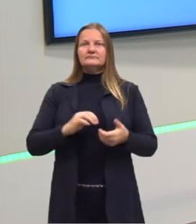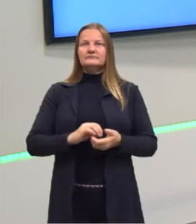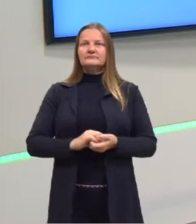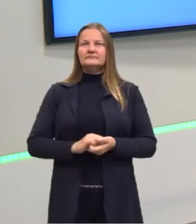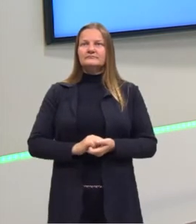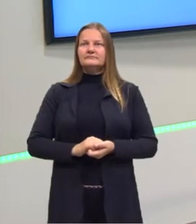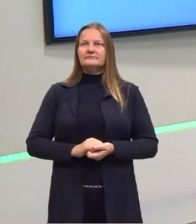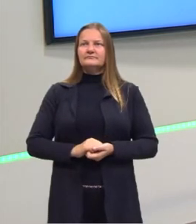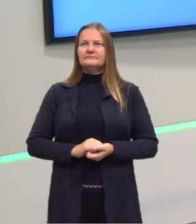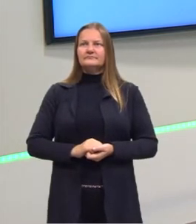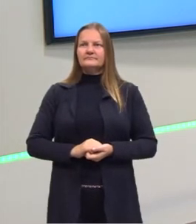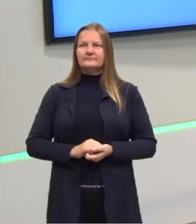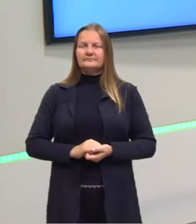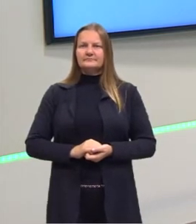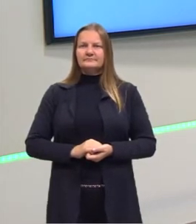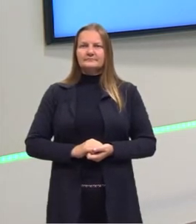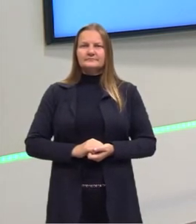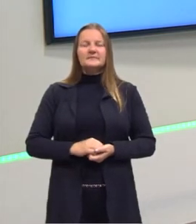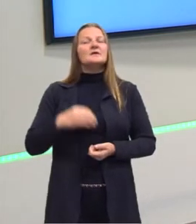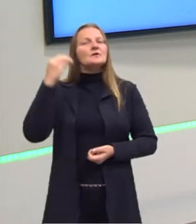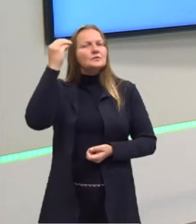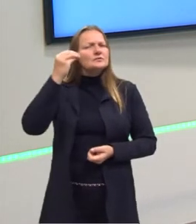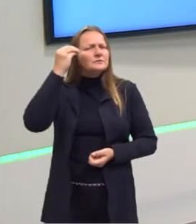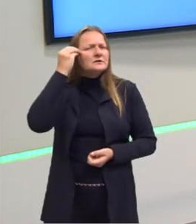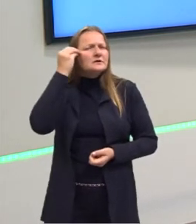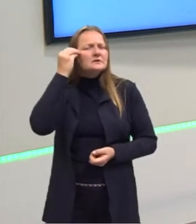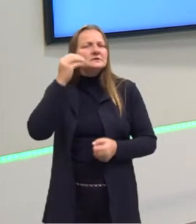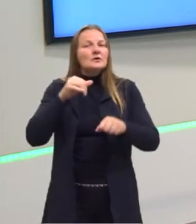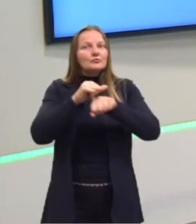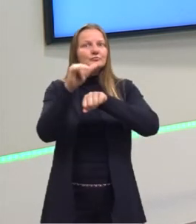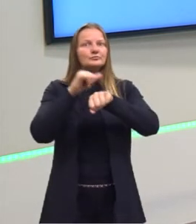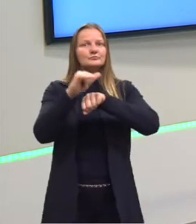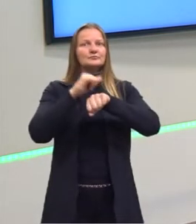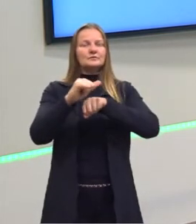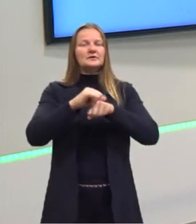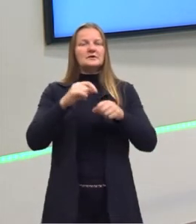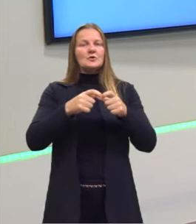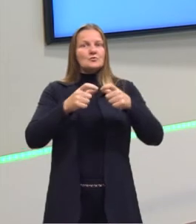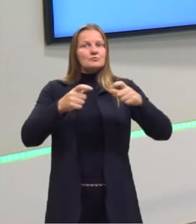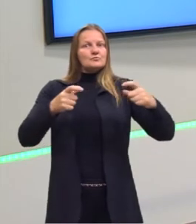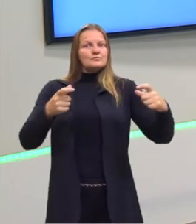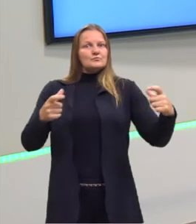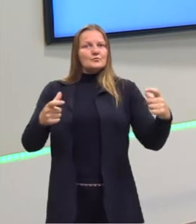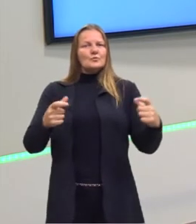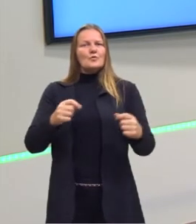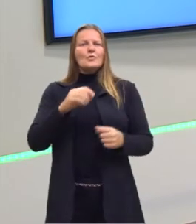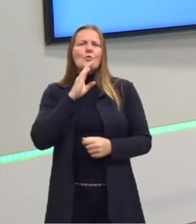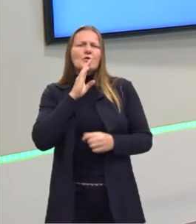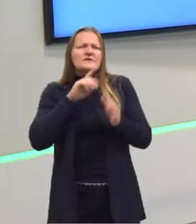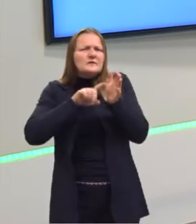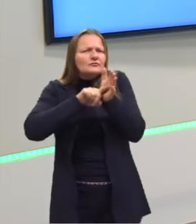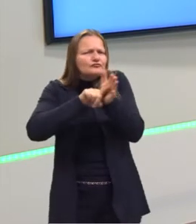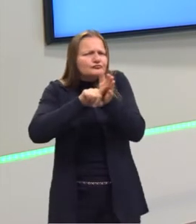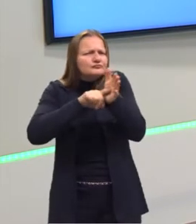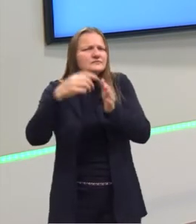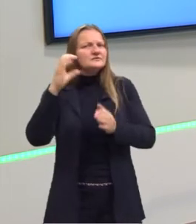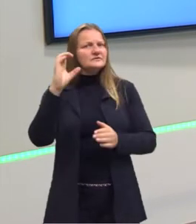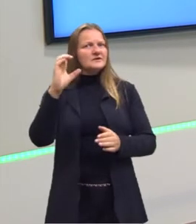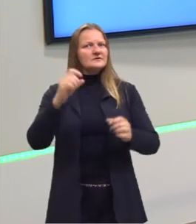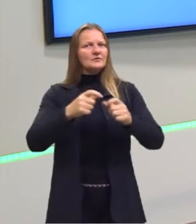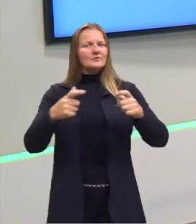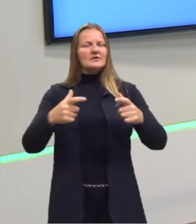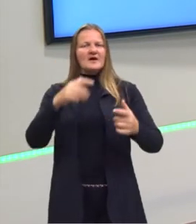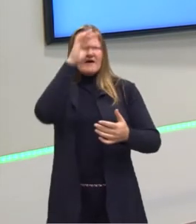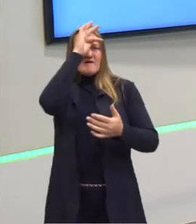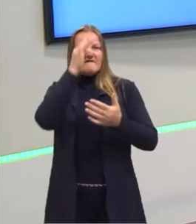como eu posso dizer, uma grande experiência acontecendo. A gente tem a ampliação dos conhecimentos científicos. E por conta disso, a